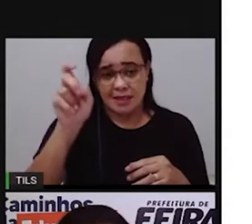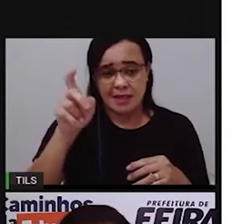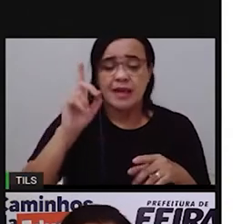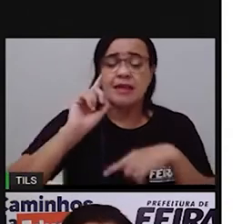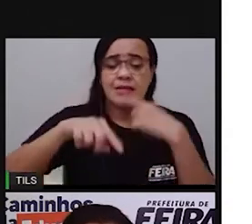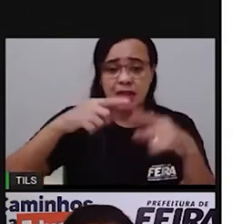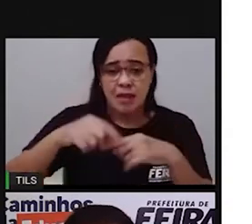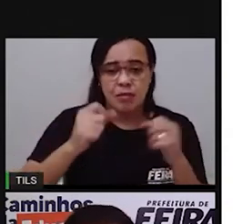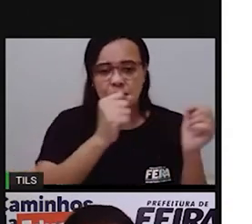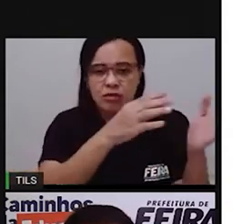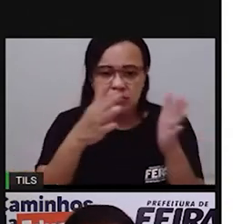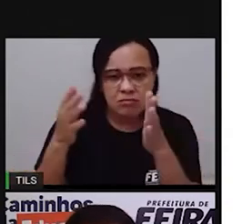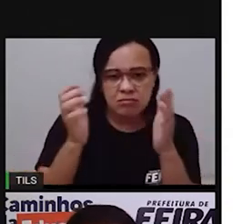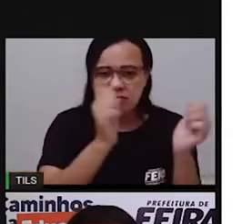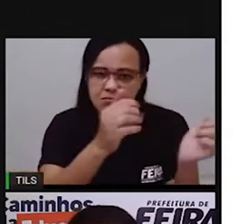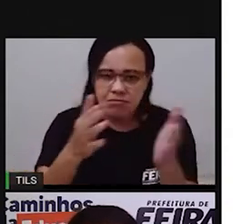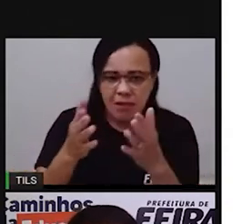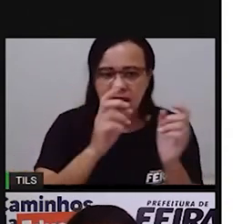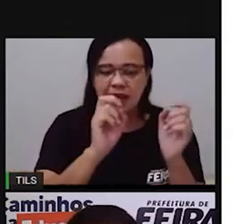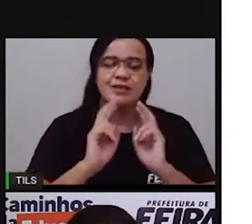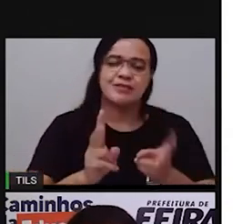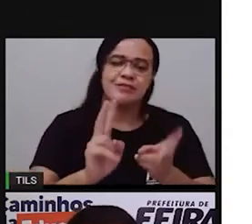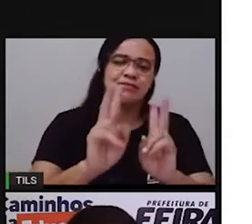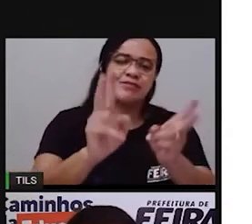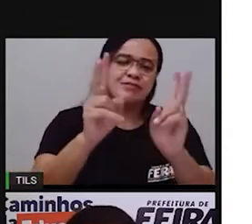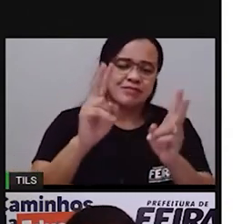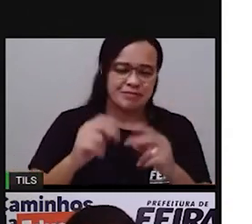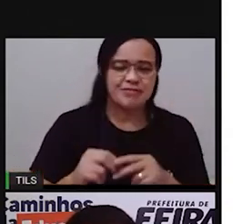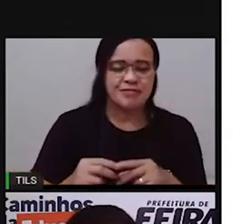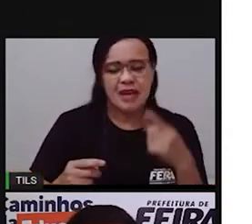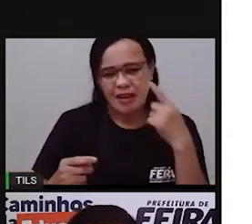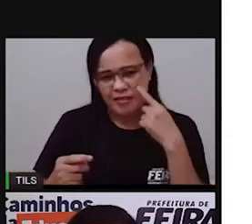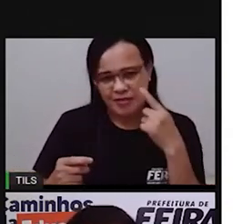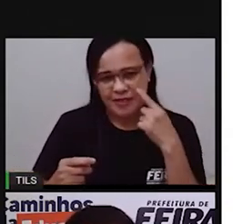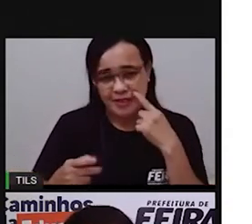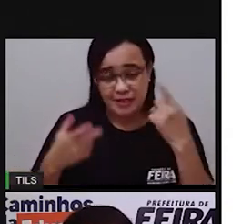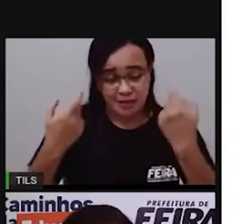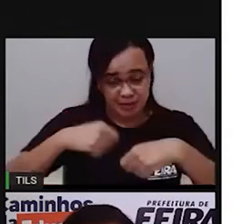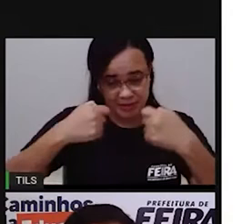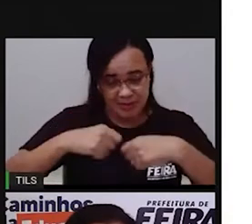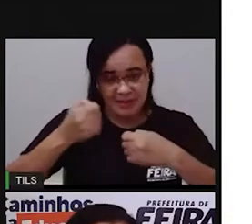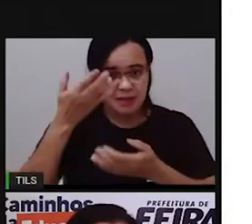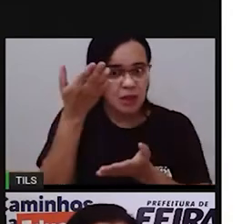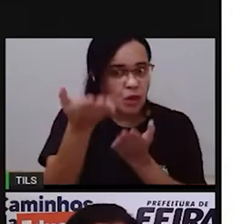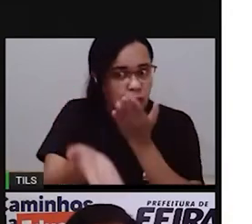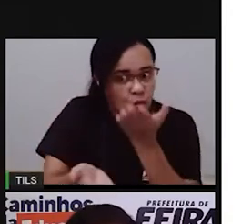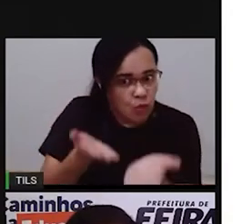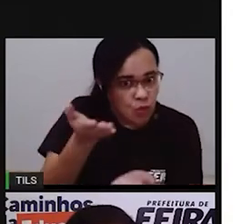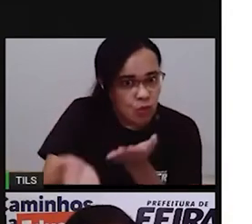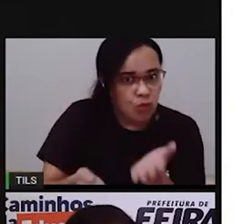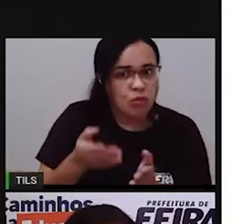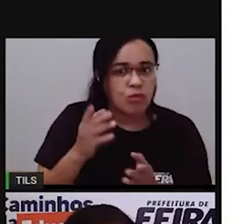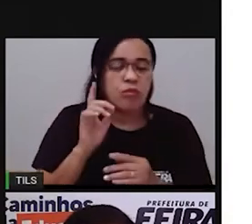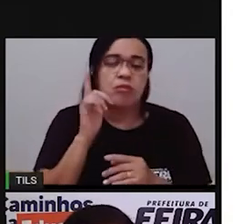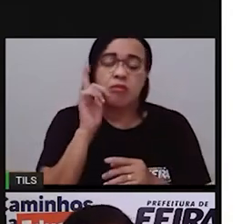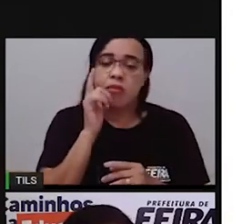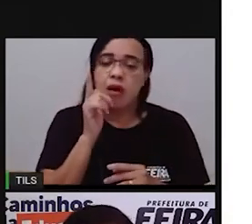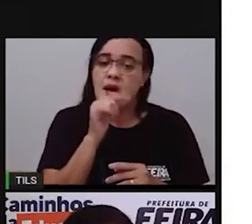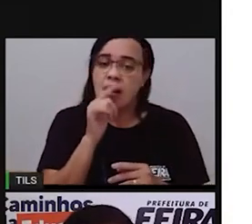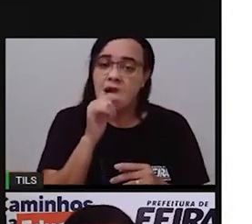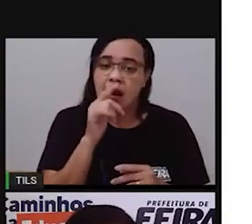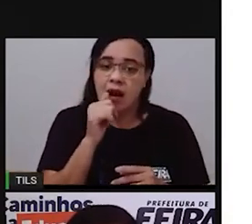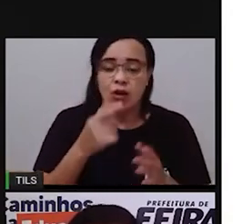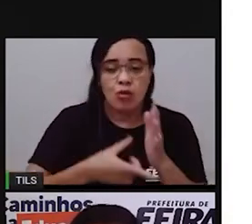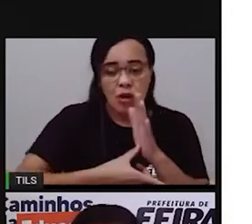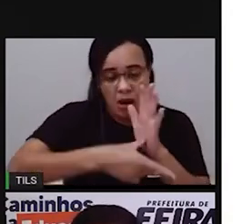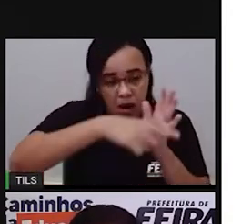vídeo. Você já viu que são necessários alguns cuidados com a água como filtrar a água que chega da